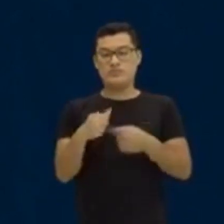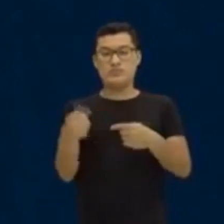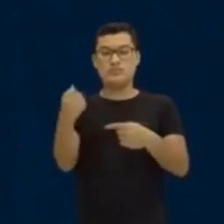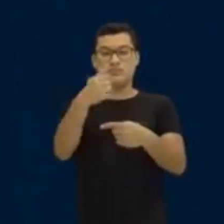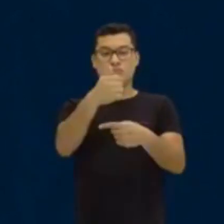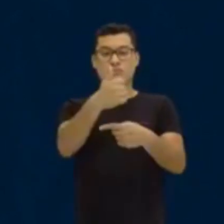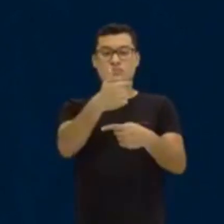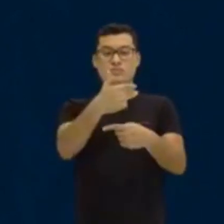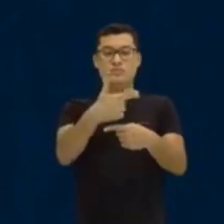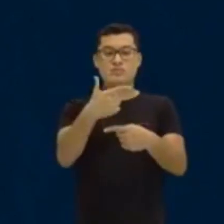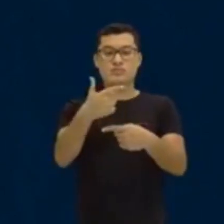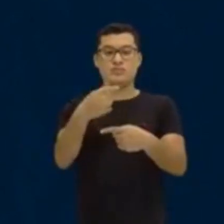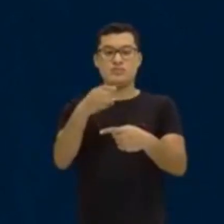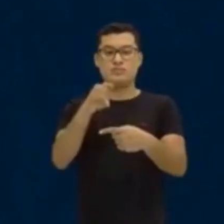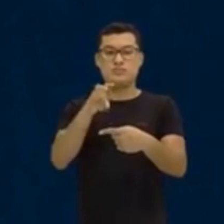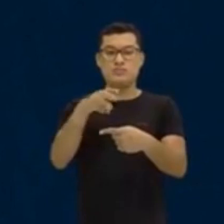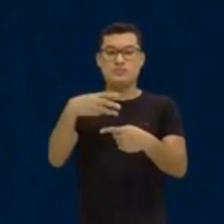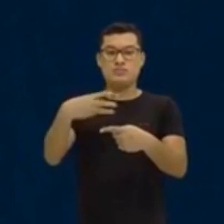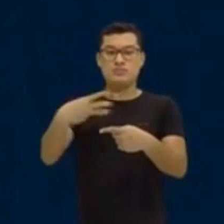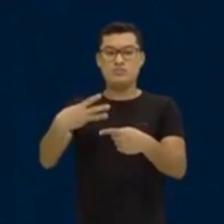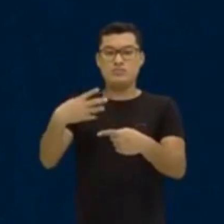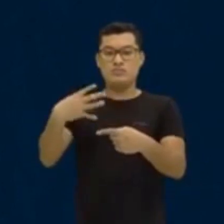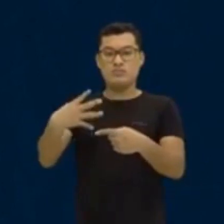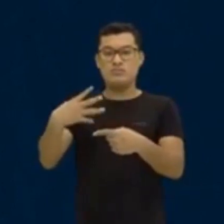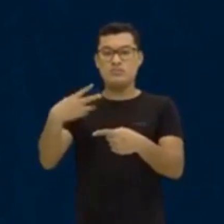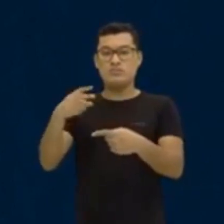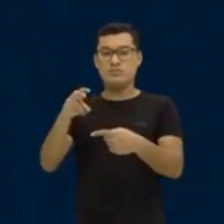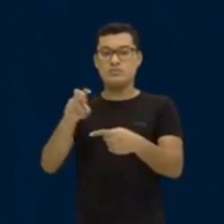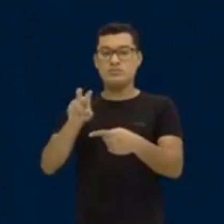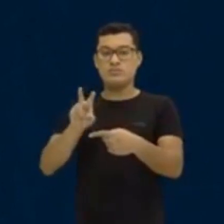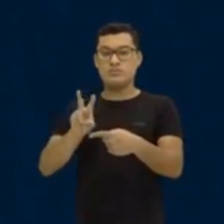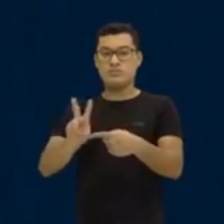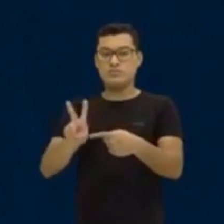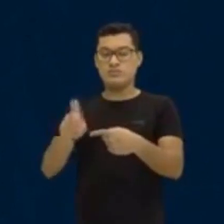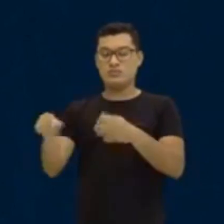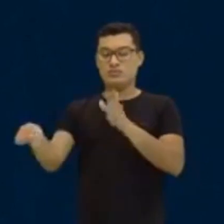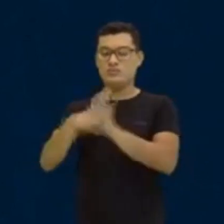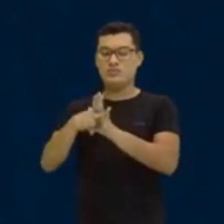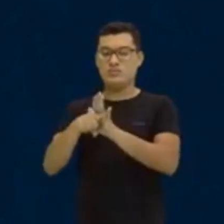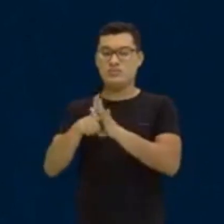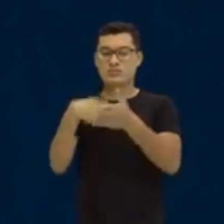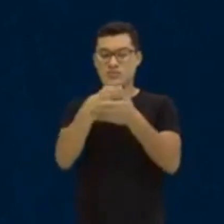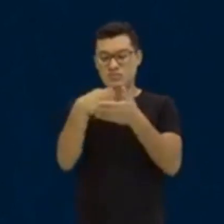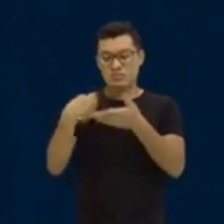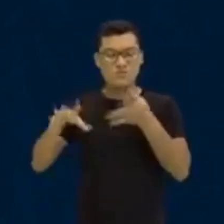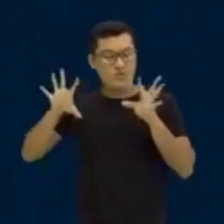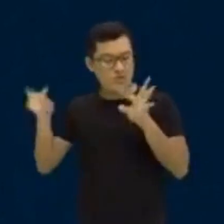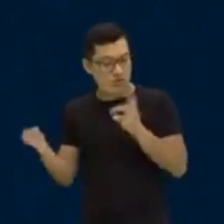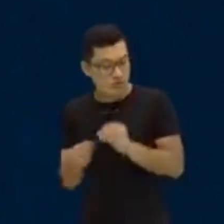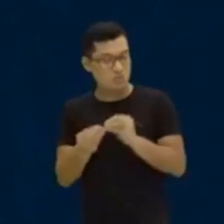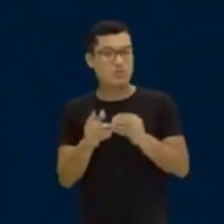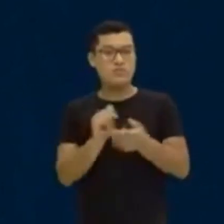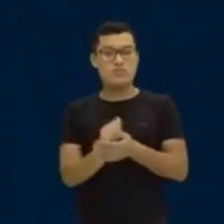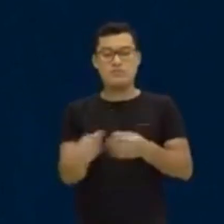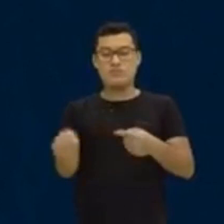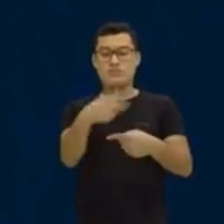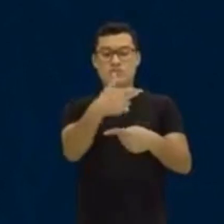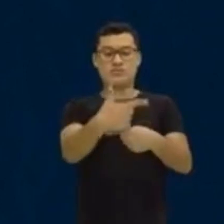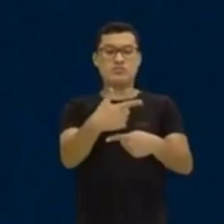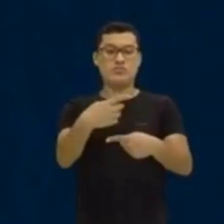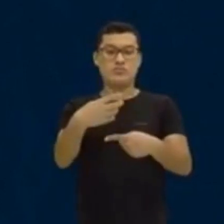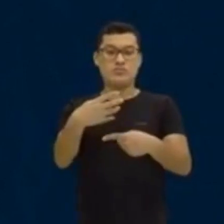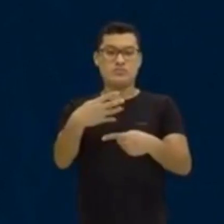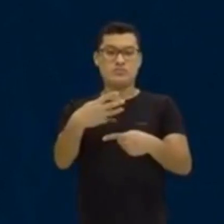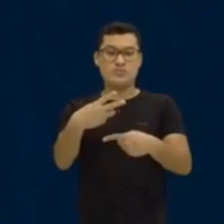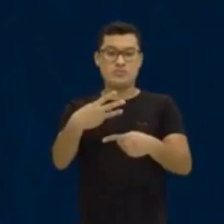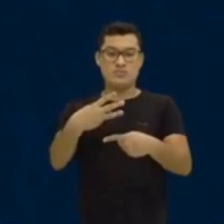2.342 menos... Ó, escrevi tudo isso aqui. Ok? Agora, eu vou escrever